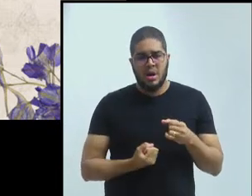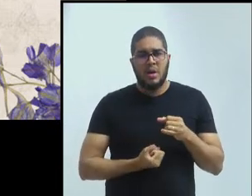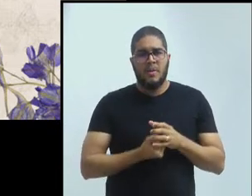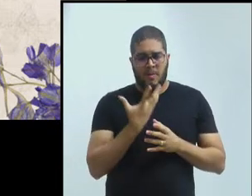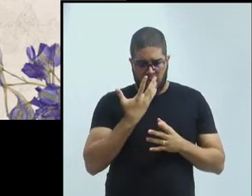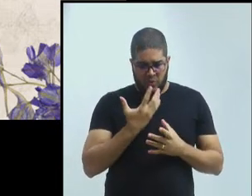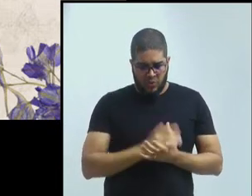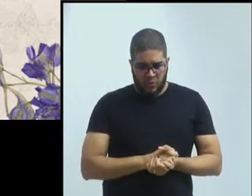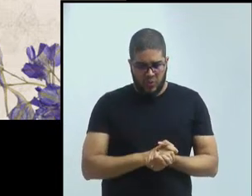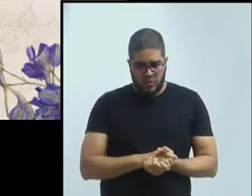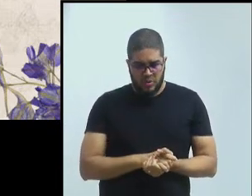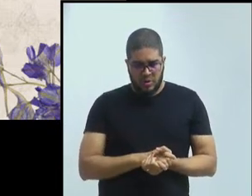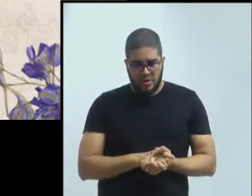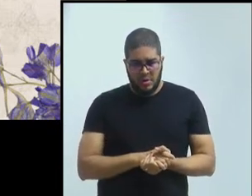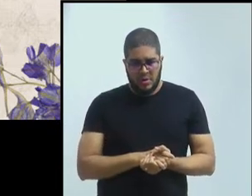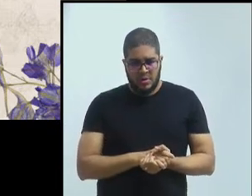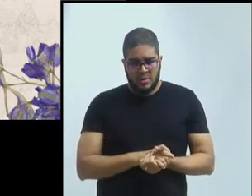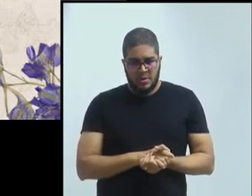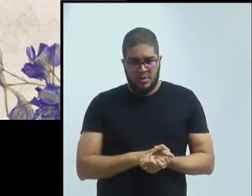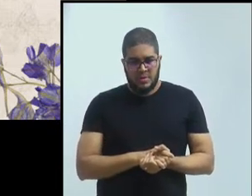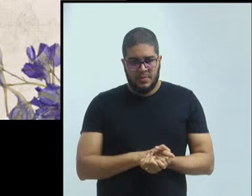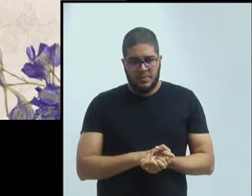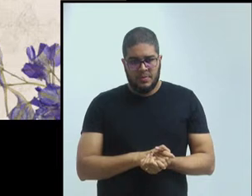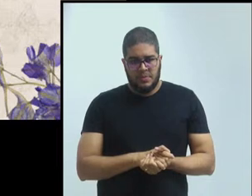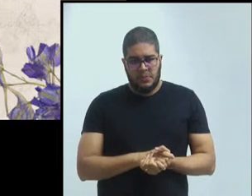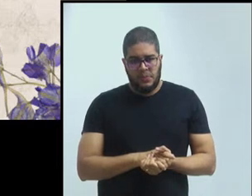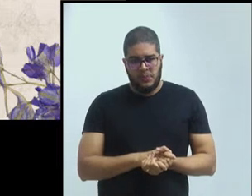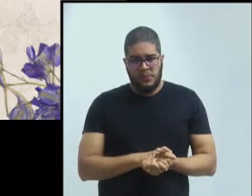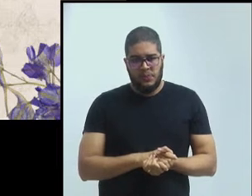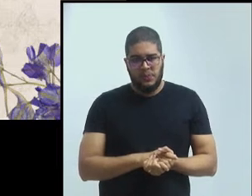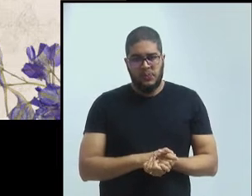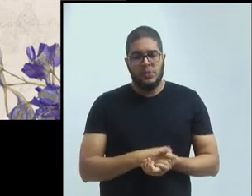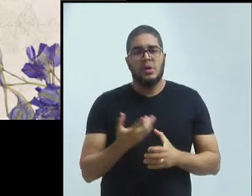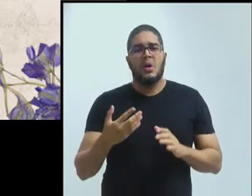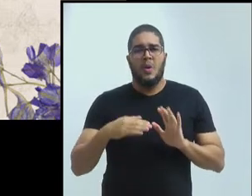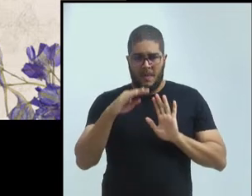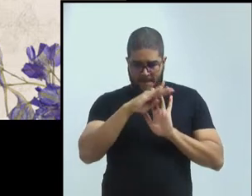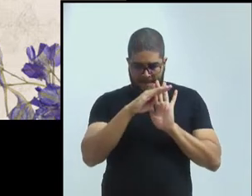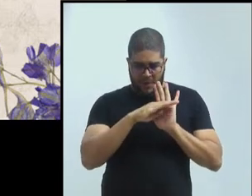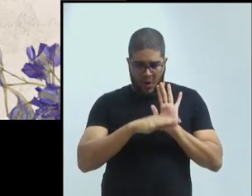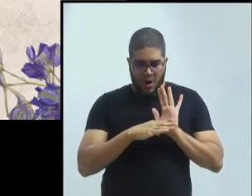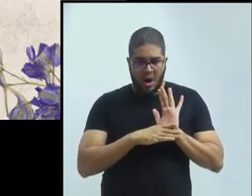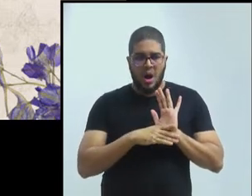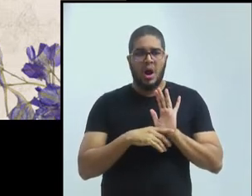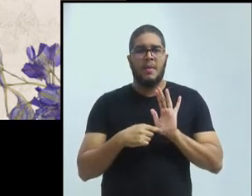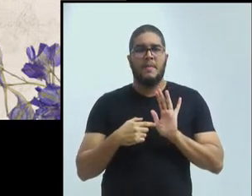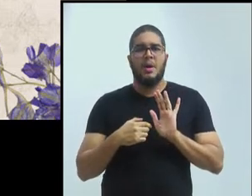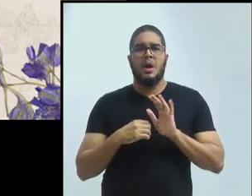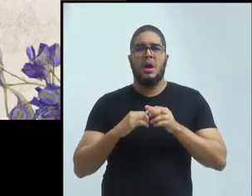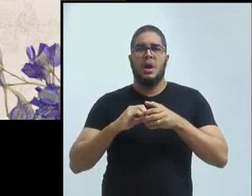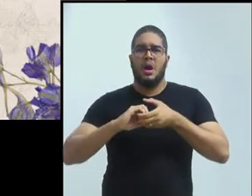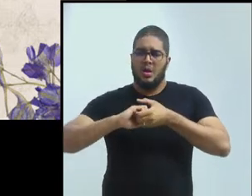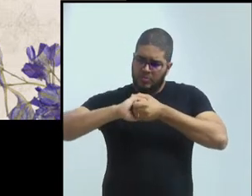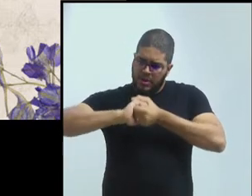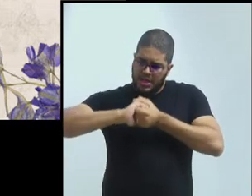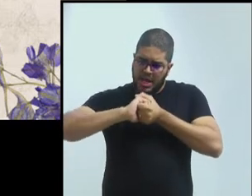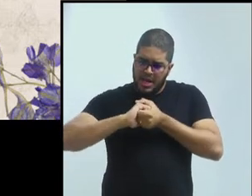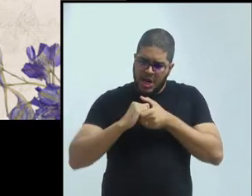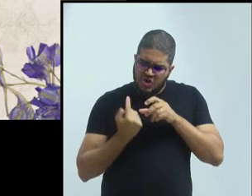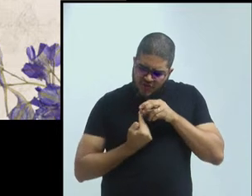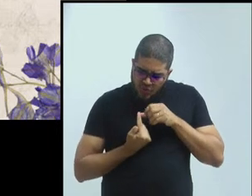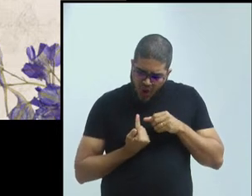não são avaliados só o programa individualmente. Ele é avaliado de acordo com o que a sua instituição